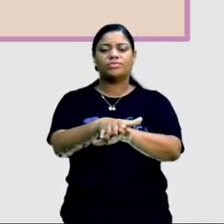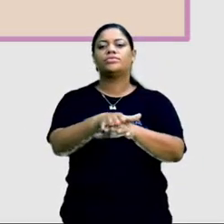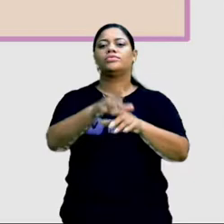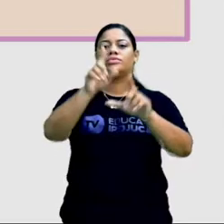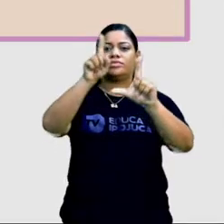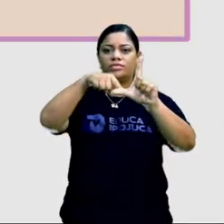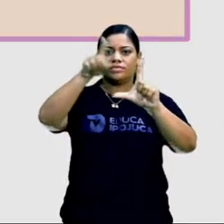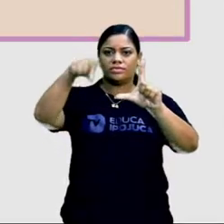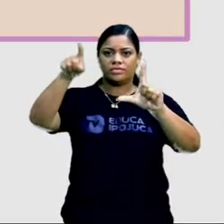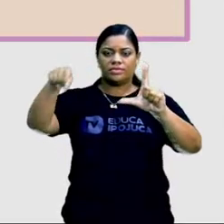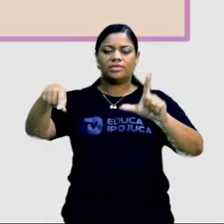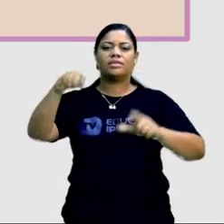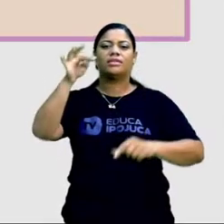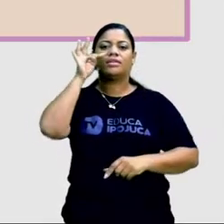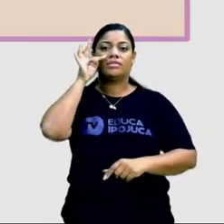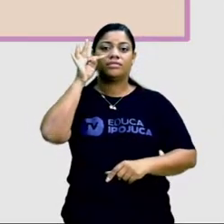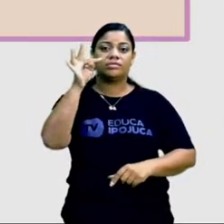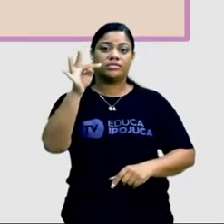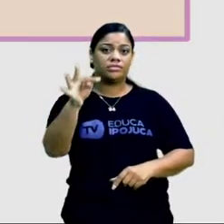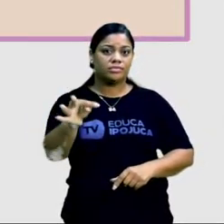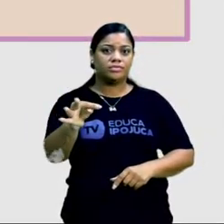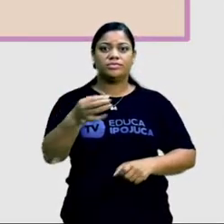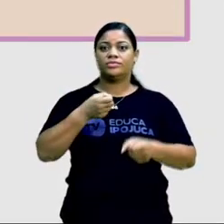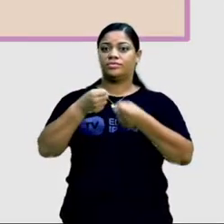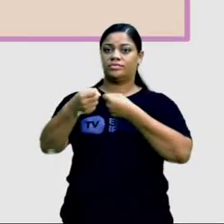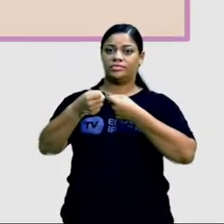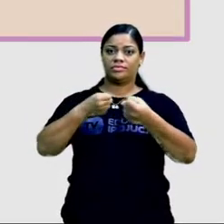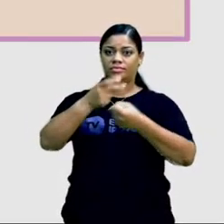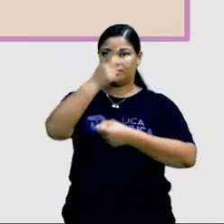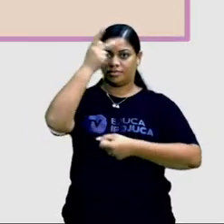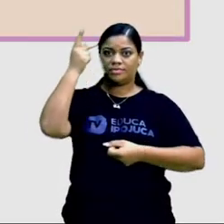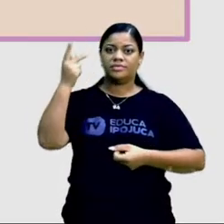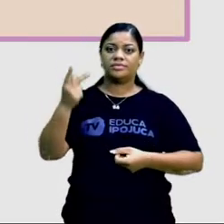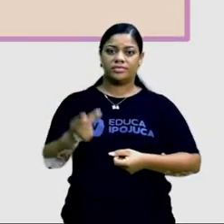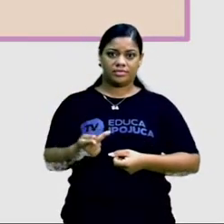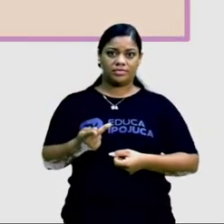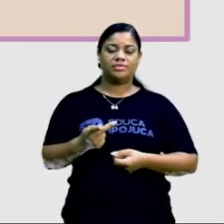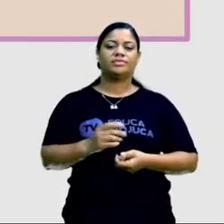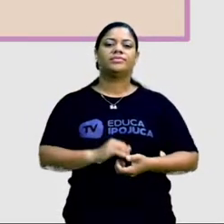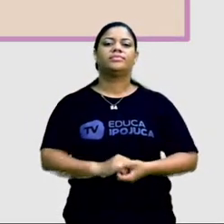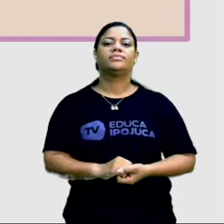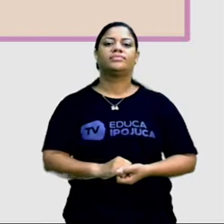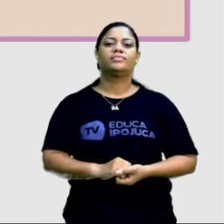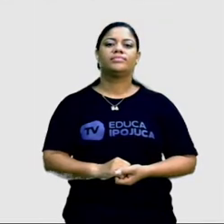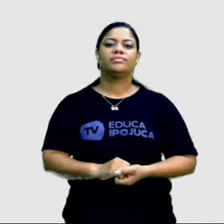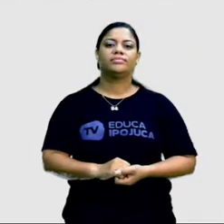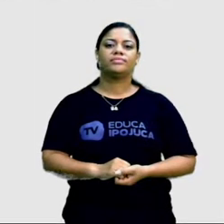entrevistas, testemunhos e assim vai da criatividade do reporte.